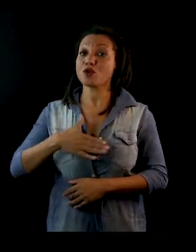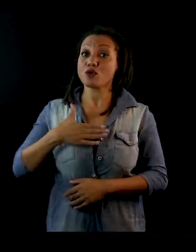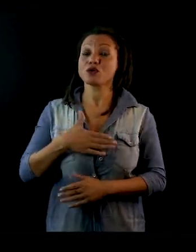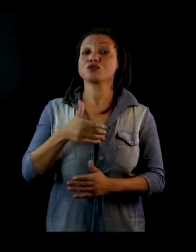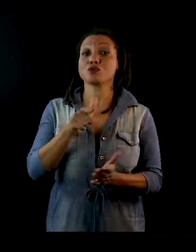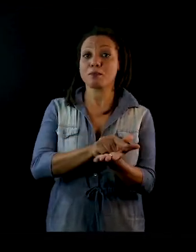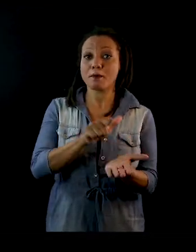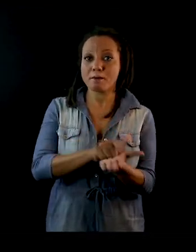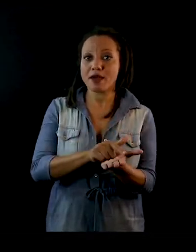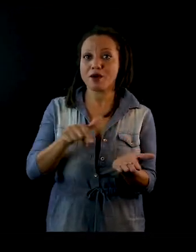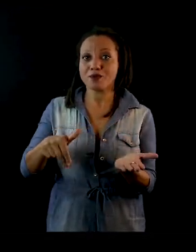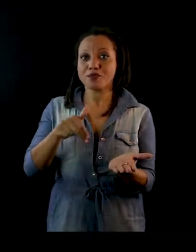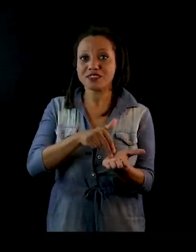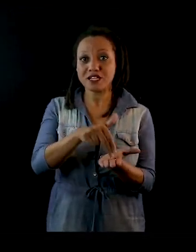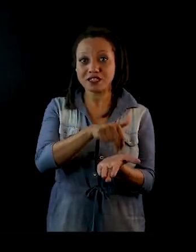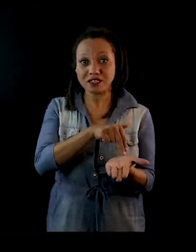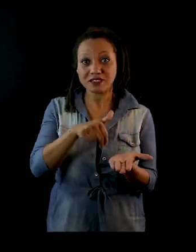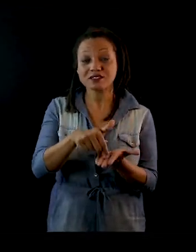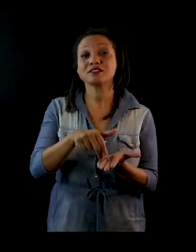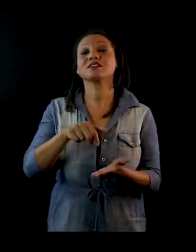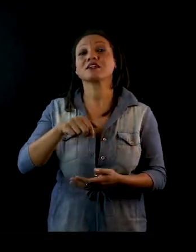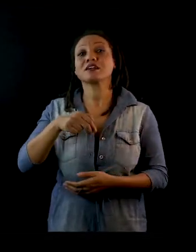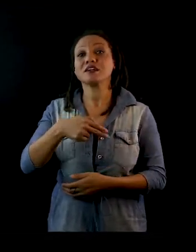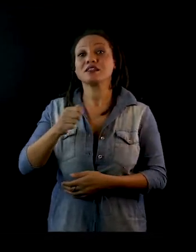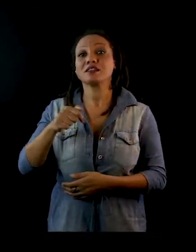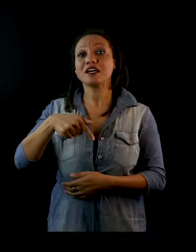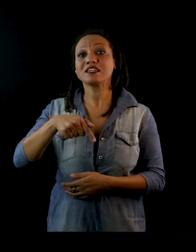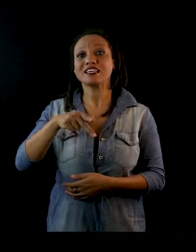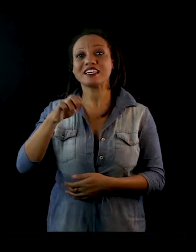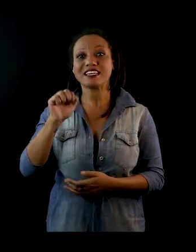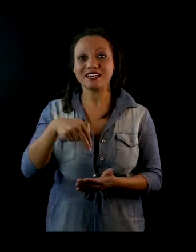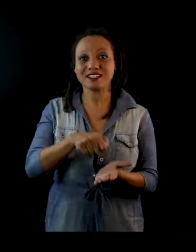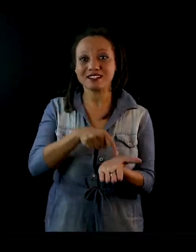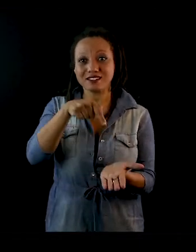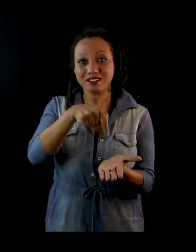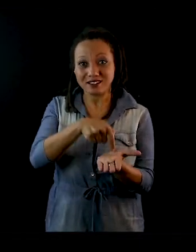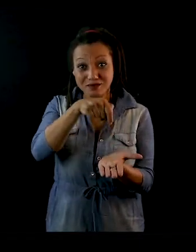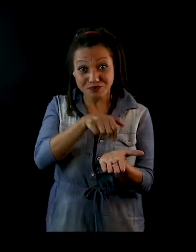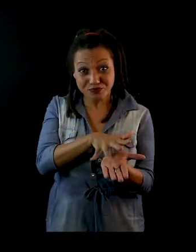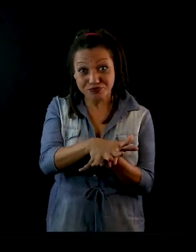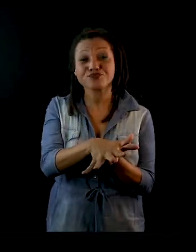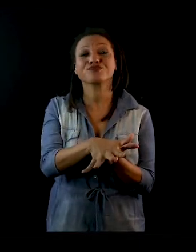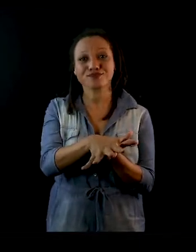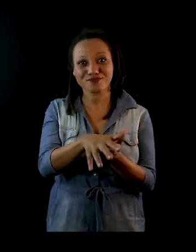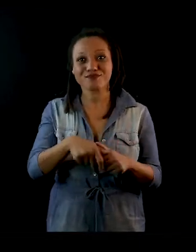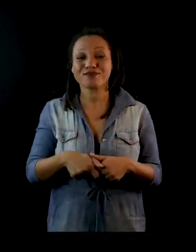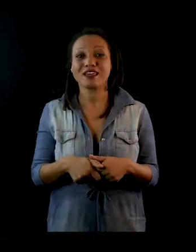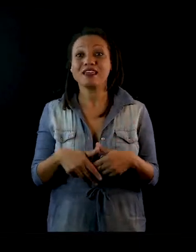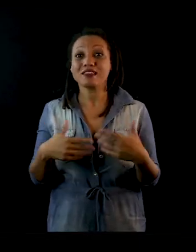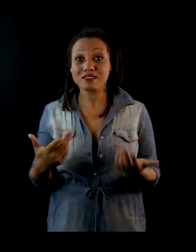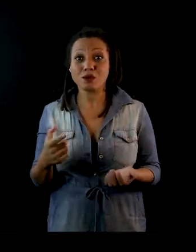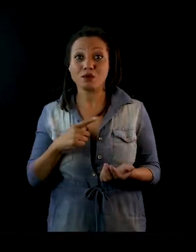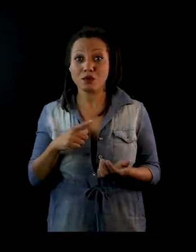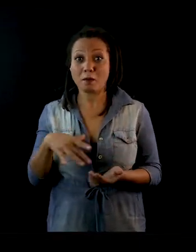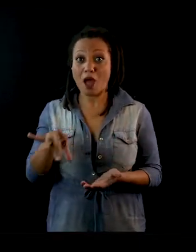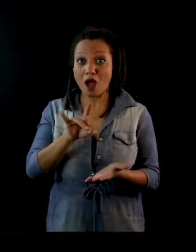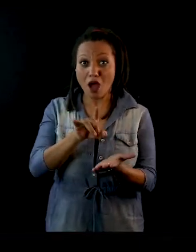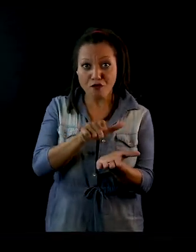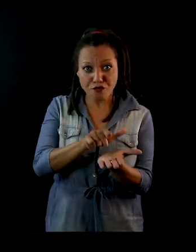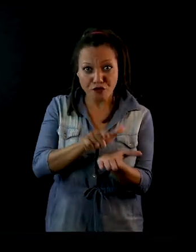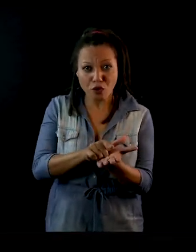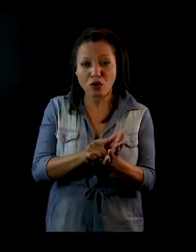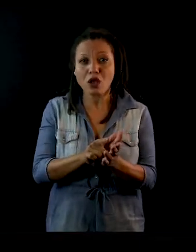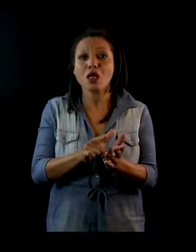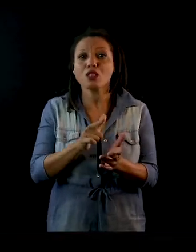aquarela. Quando muito, eu uso nanquim no papel, eu digitalizo a obra, a folha, e aí eu dou um tratamento digital